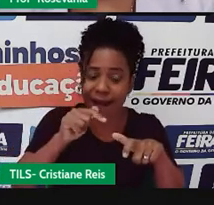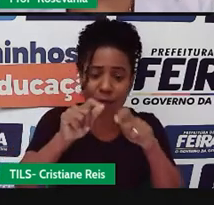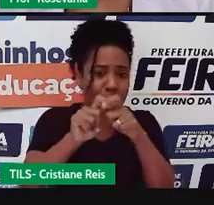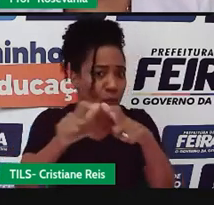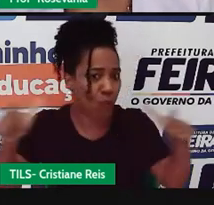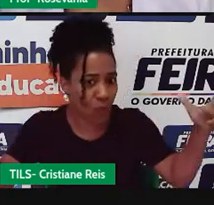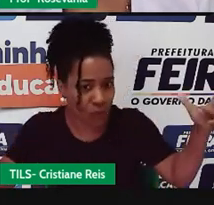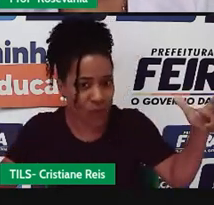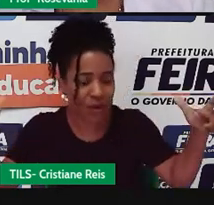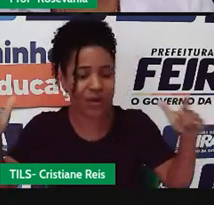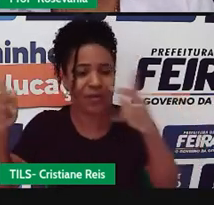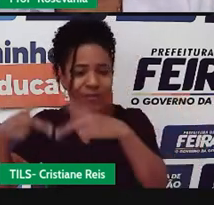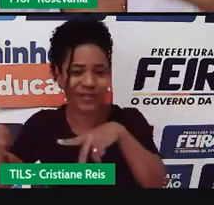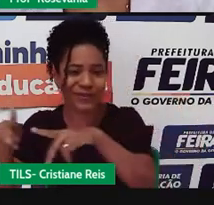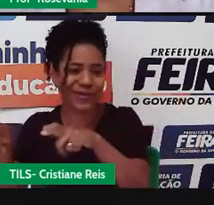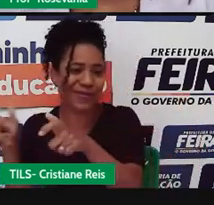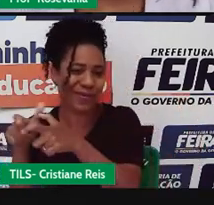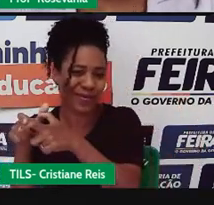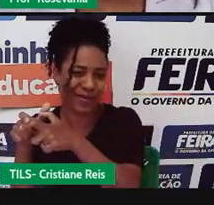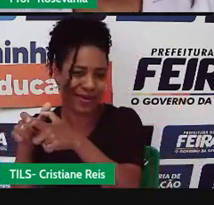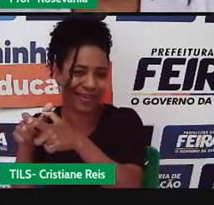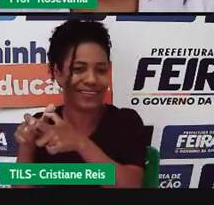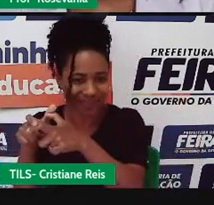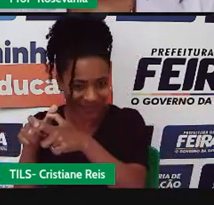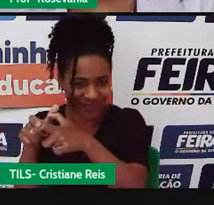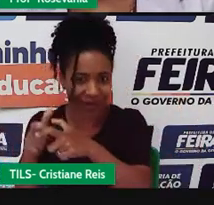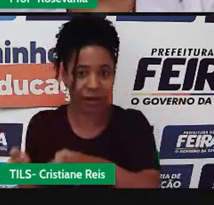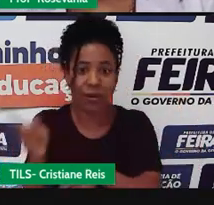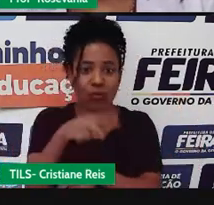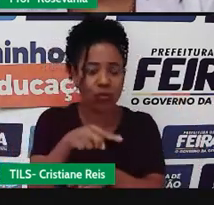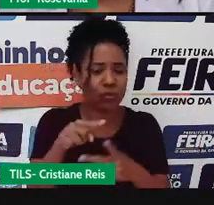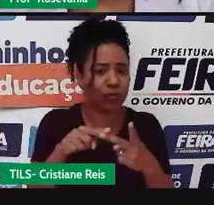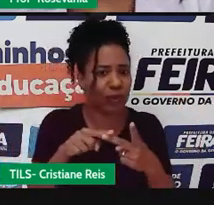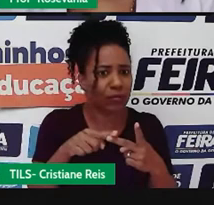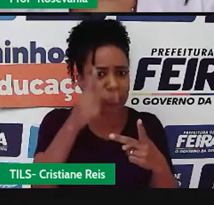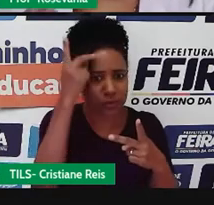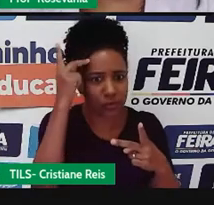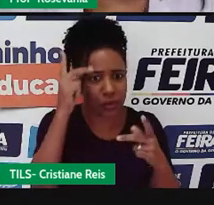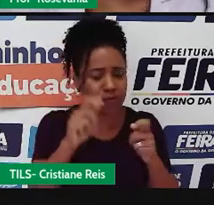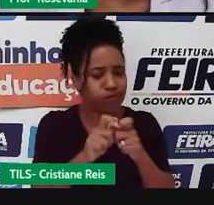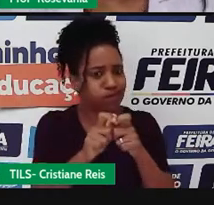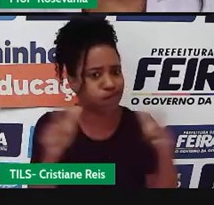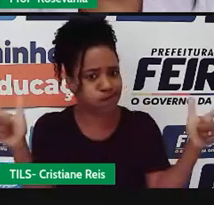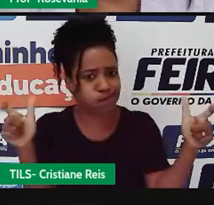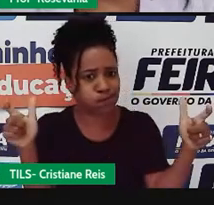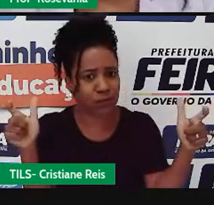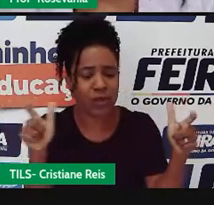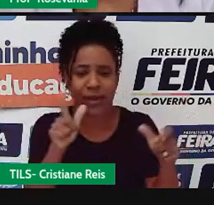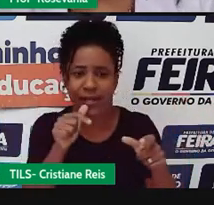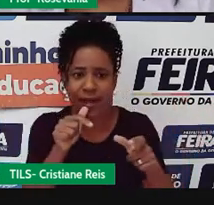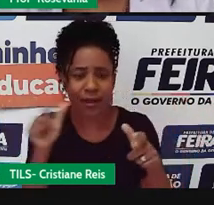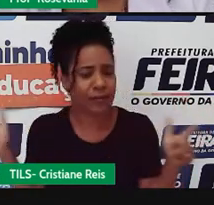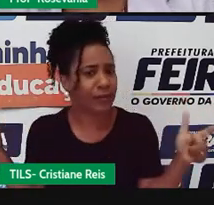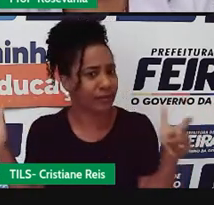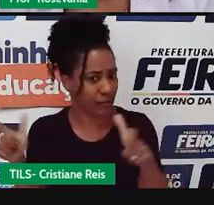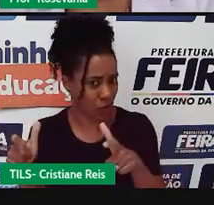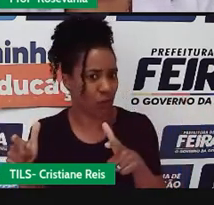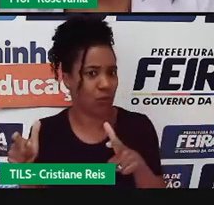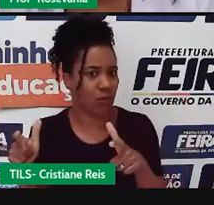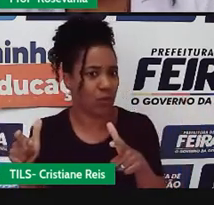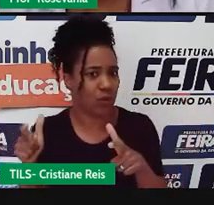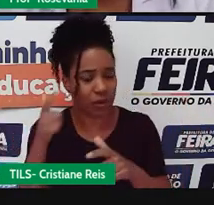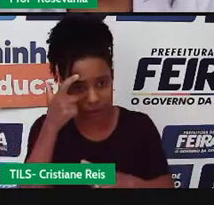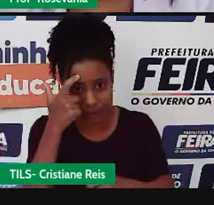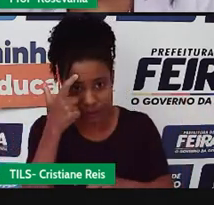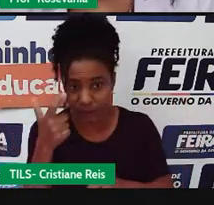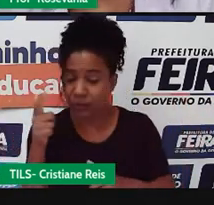gastar. No outro, eu tenho menos água e mais gente pra gastar. O que é eu preciso ter aqui? Uma gestão mais equilibrada dos recursos hídricos pra